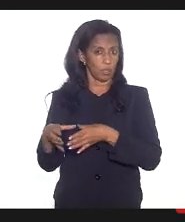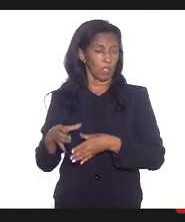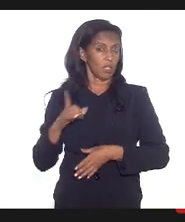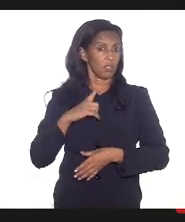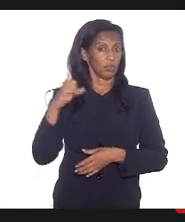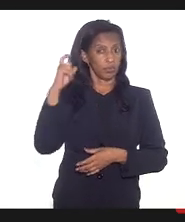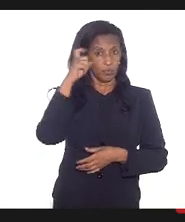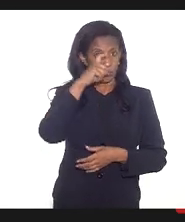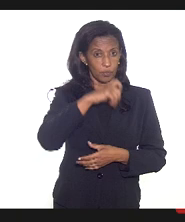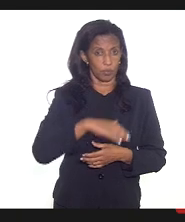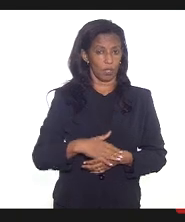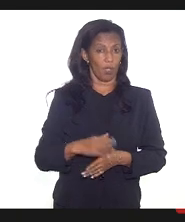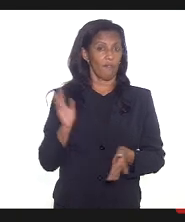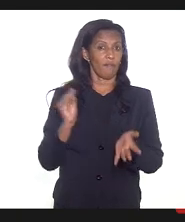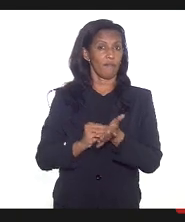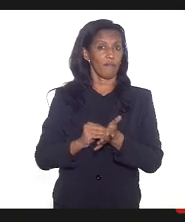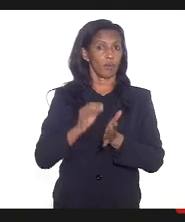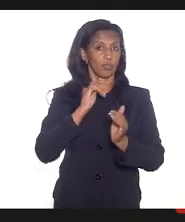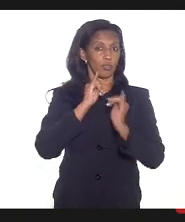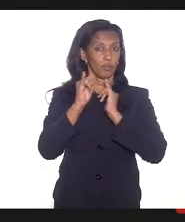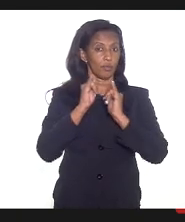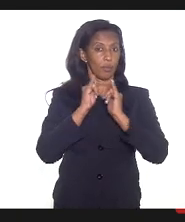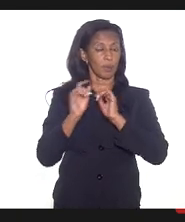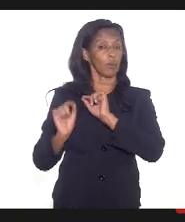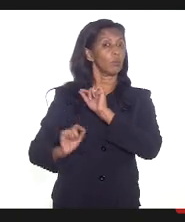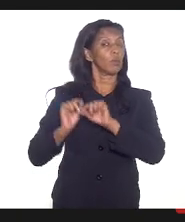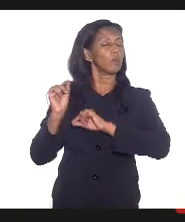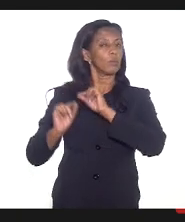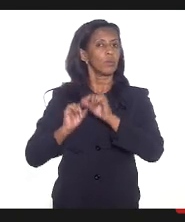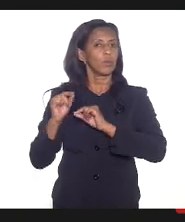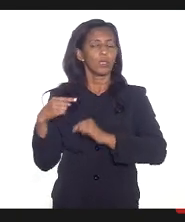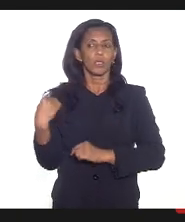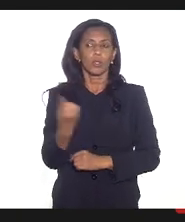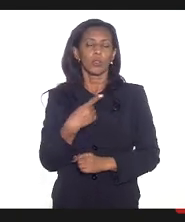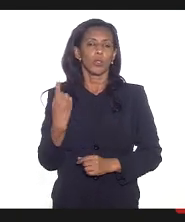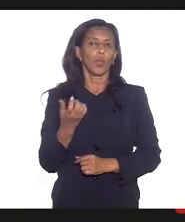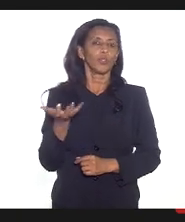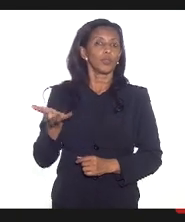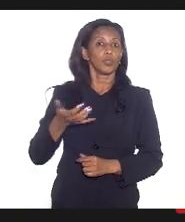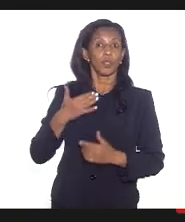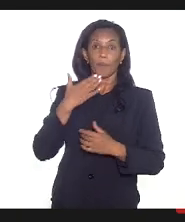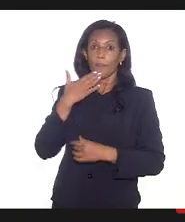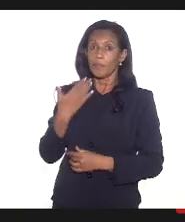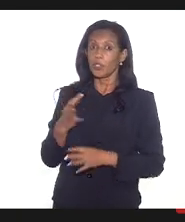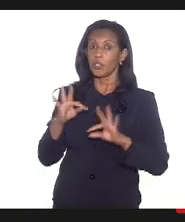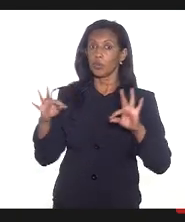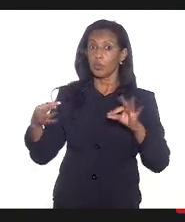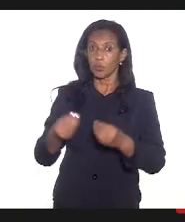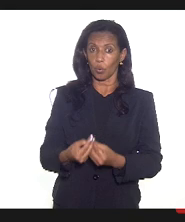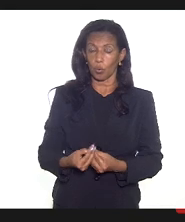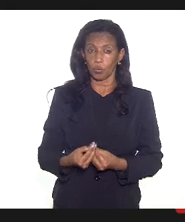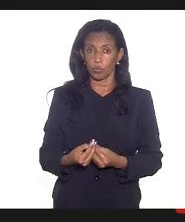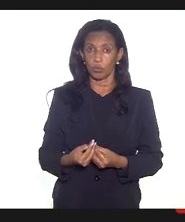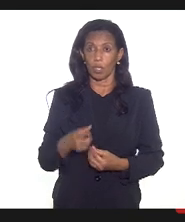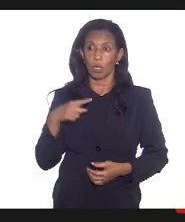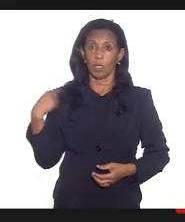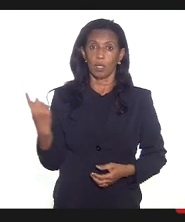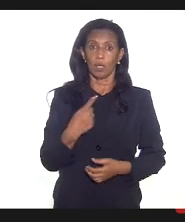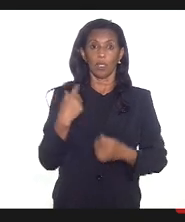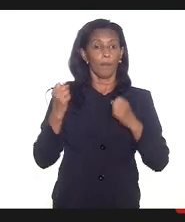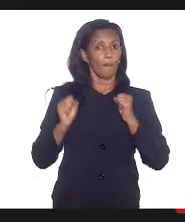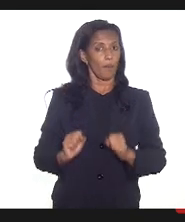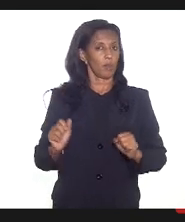muita dificuldade com a desinformação então o que nós gostaríamos de apelar a todos e todas é que a gente possa